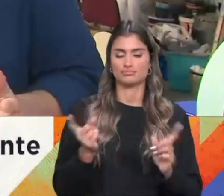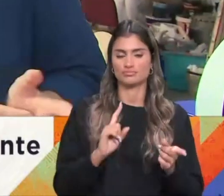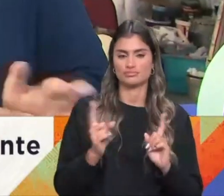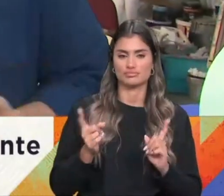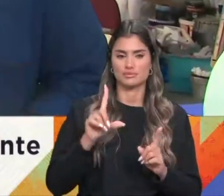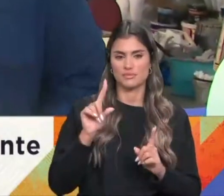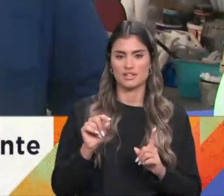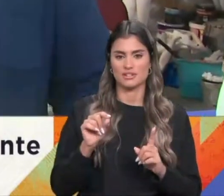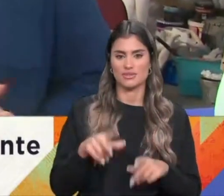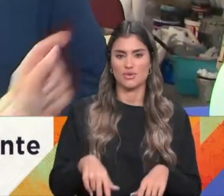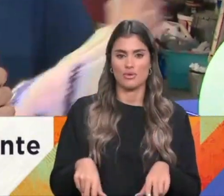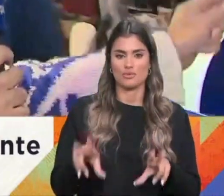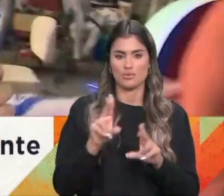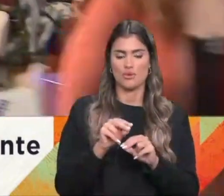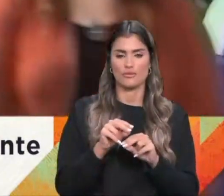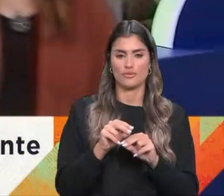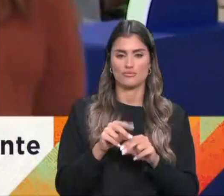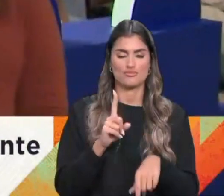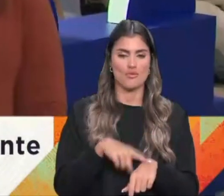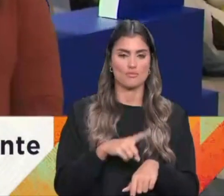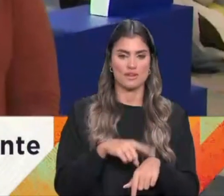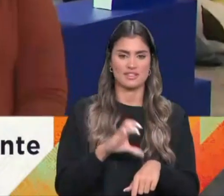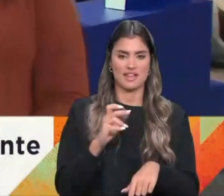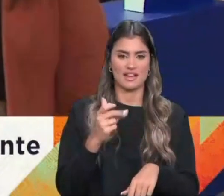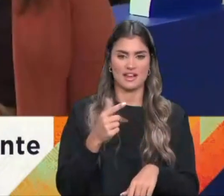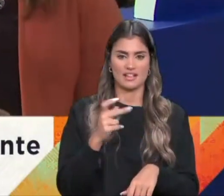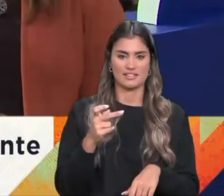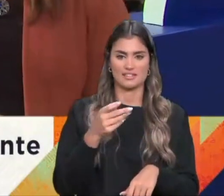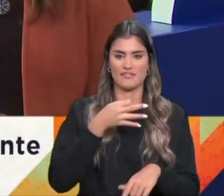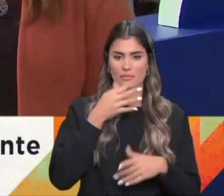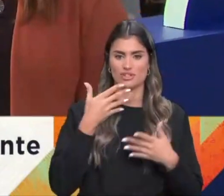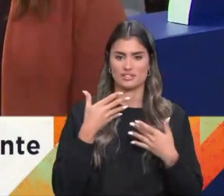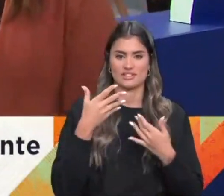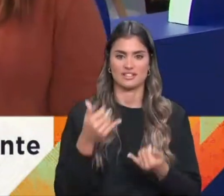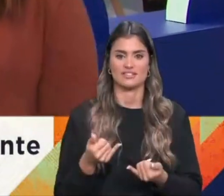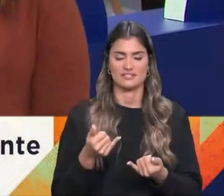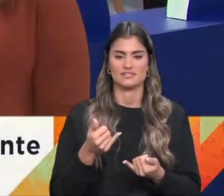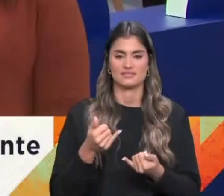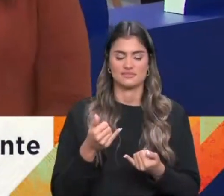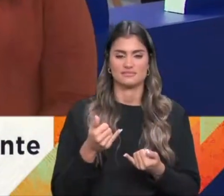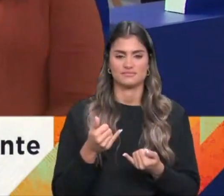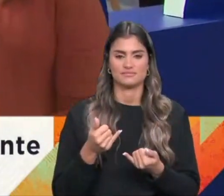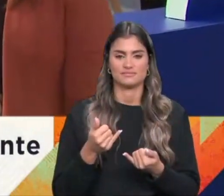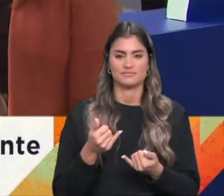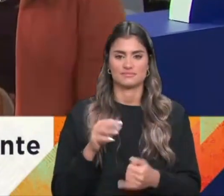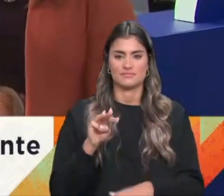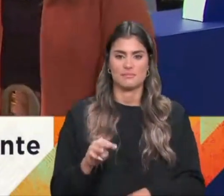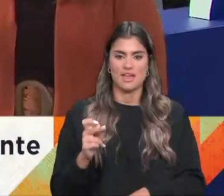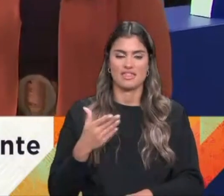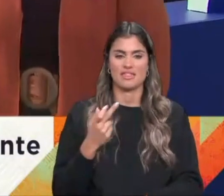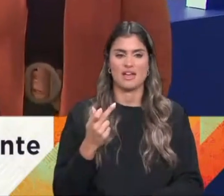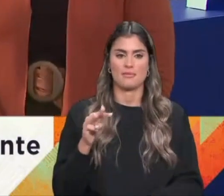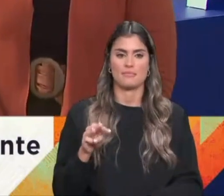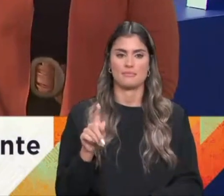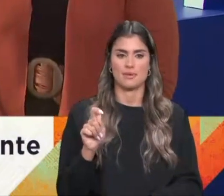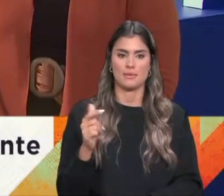autor do Novo Librido, não é assim? E deixo-me só apresentar a Cátia Moreno, que já falamos com ela quando foi da Madame Batar Pai, não é? E agora está aqui